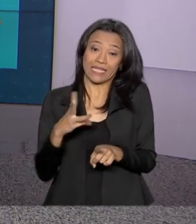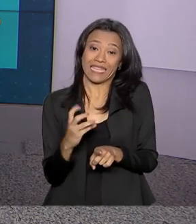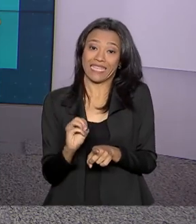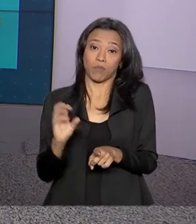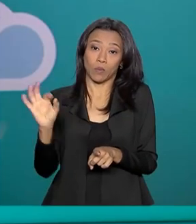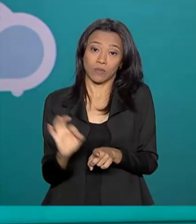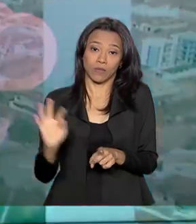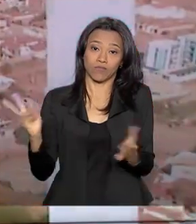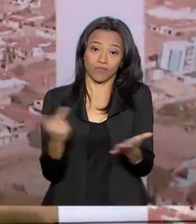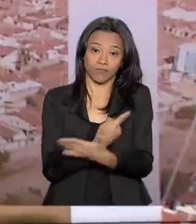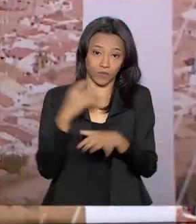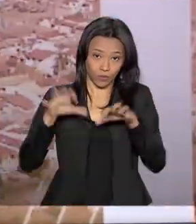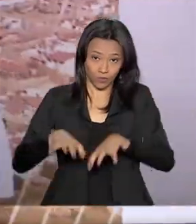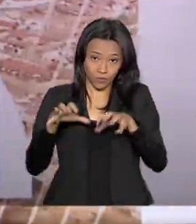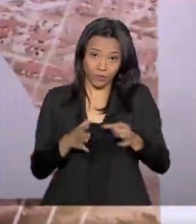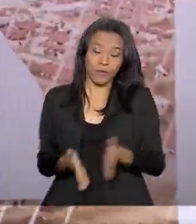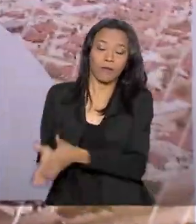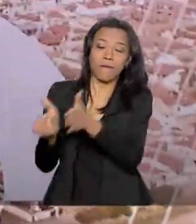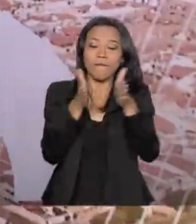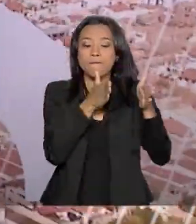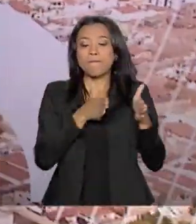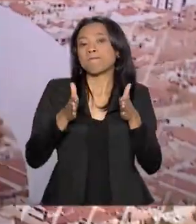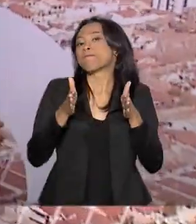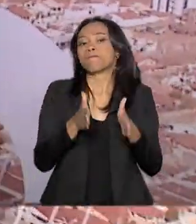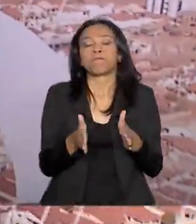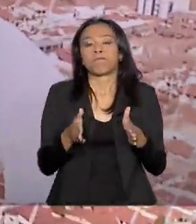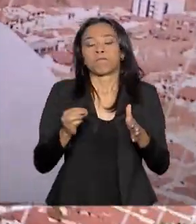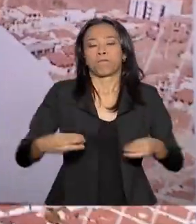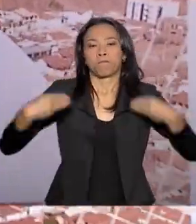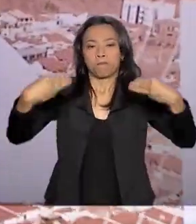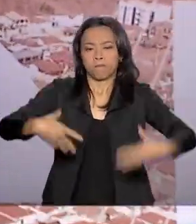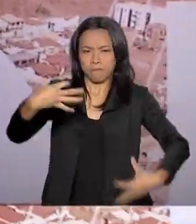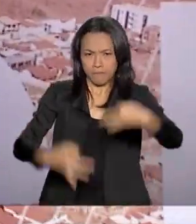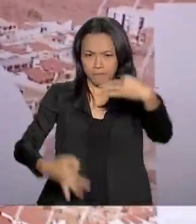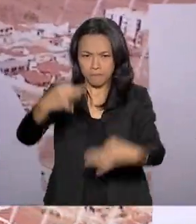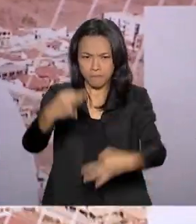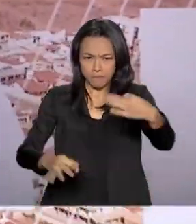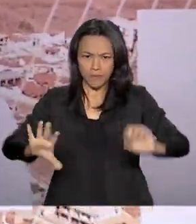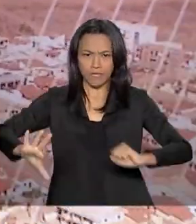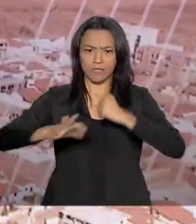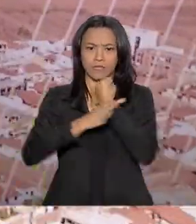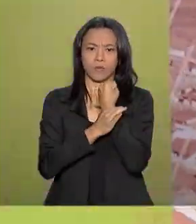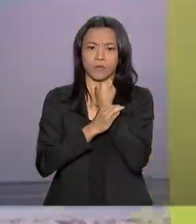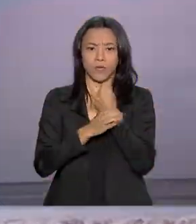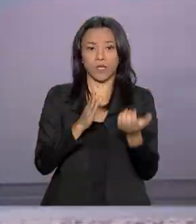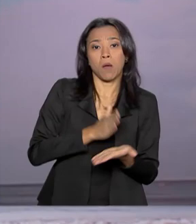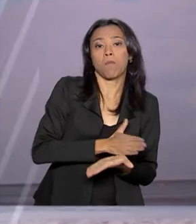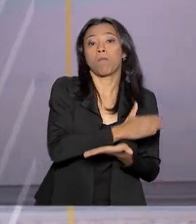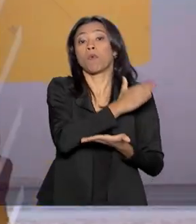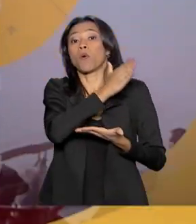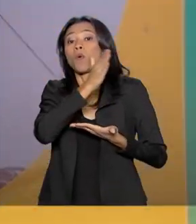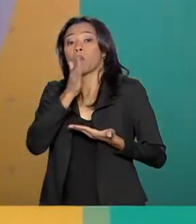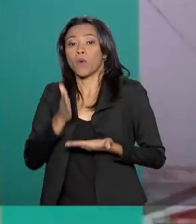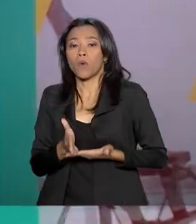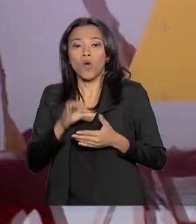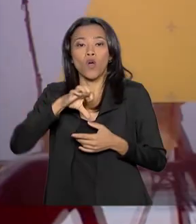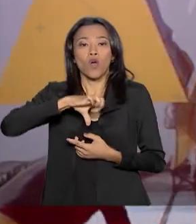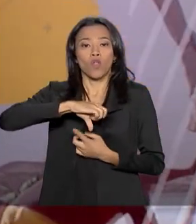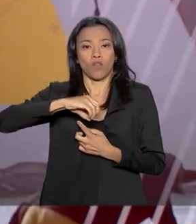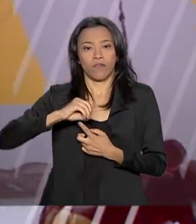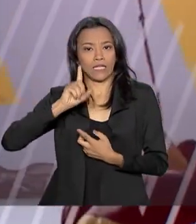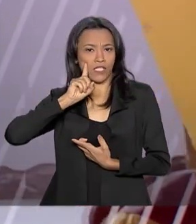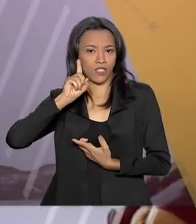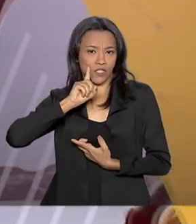de chuva. O Ministério da Justiça e Segurança Pública prorrogou por mais 90 dias a presença da Força